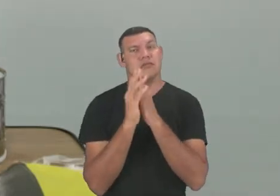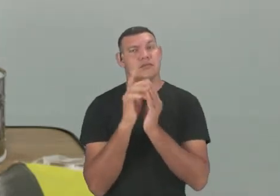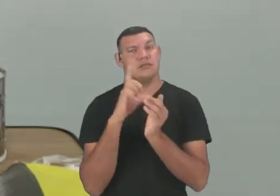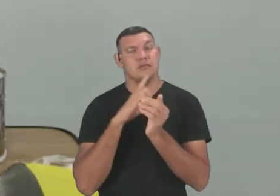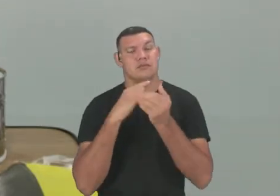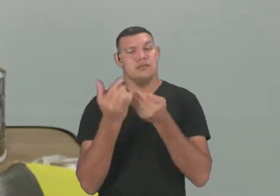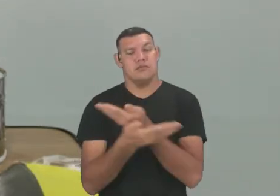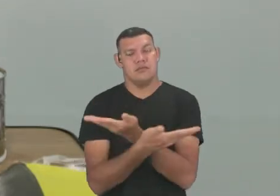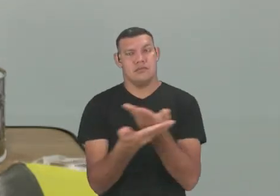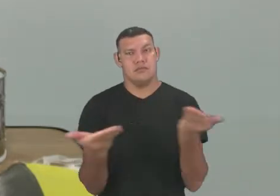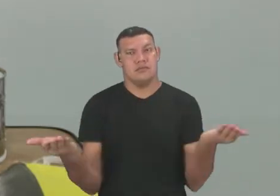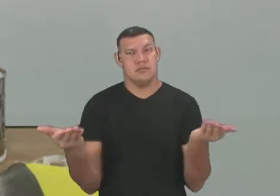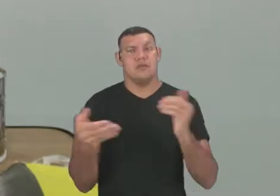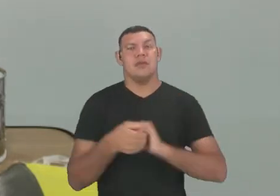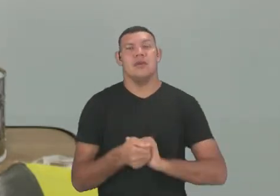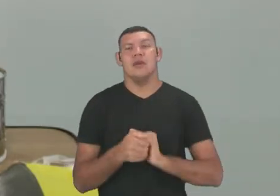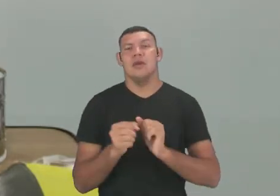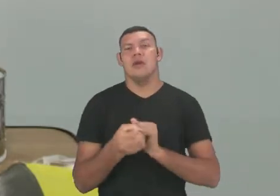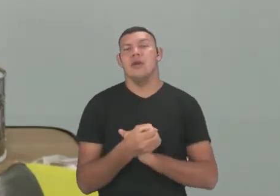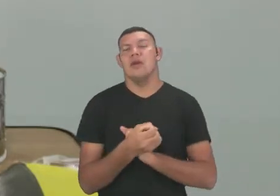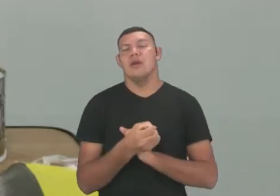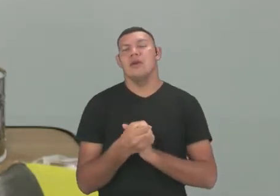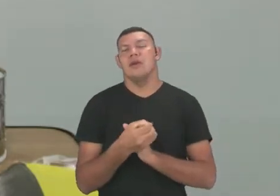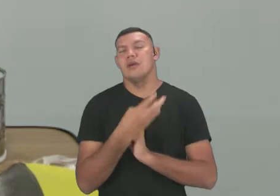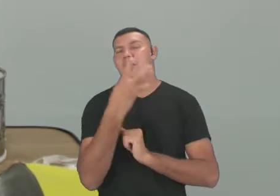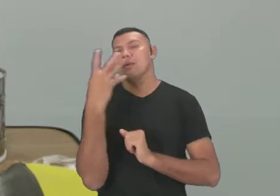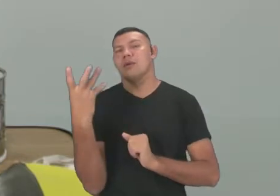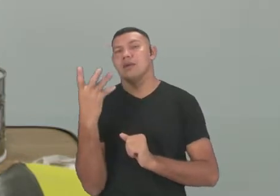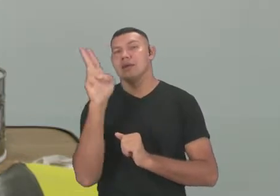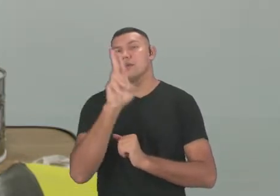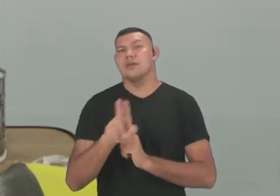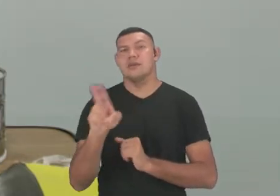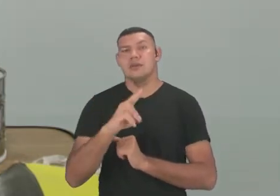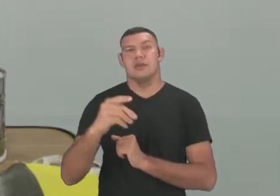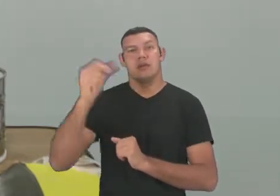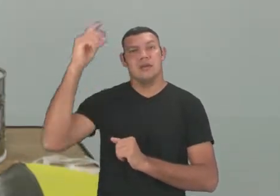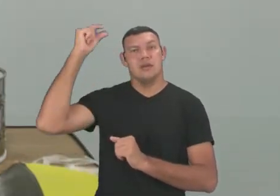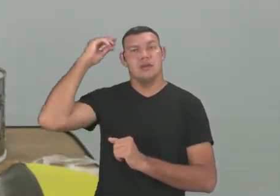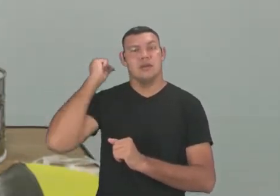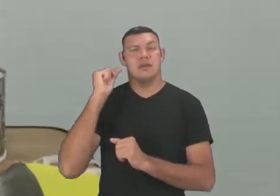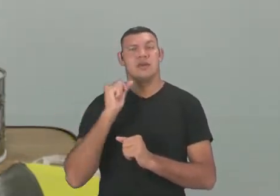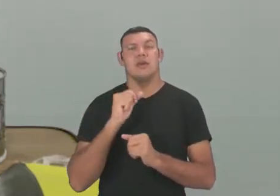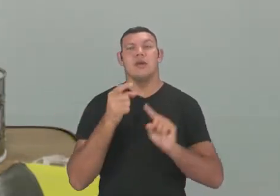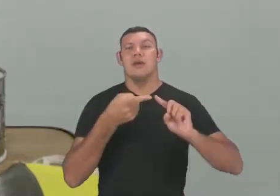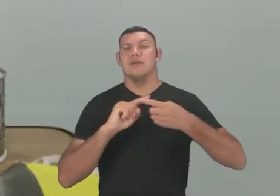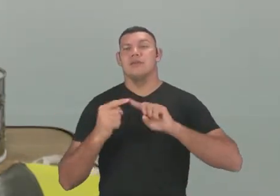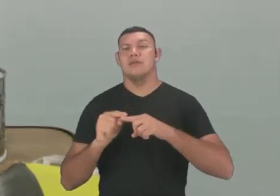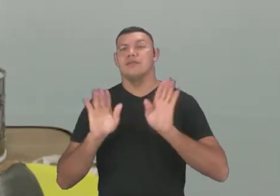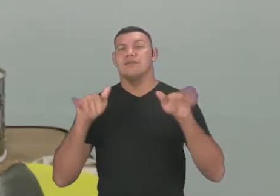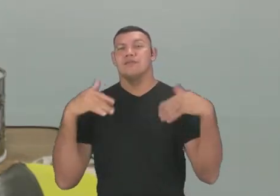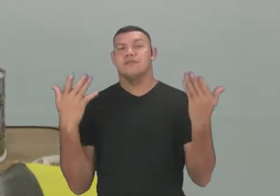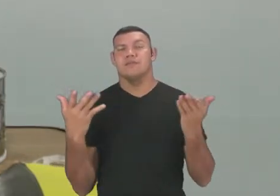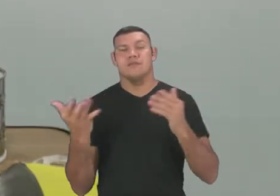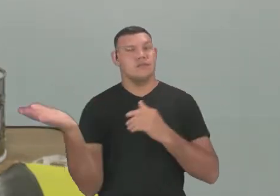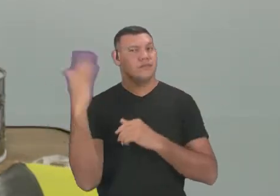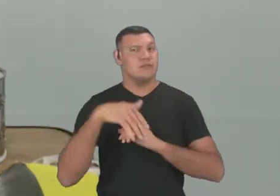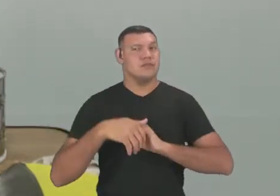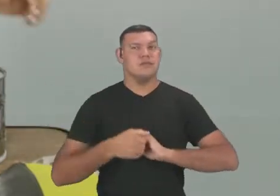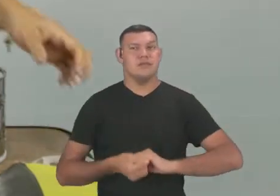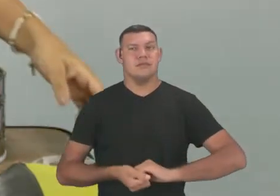aula de hoje, quais eram utilizados até pouco tempo atrás e de que eles eram feitos. Vamos lá então?